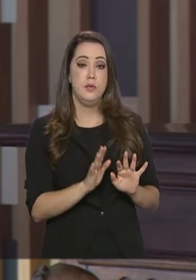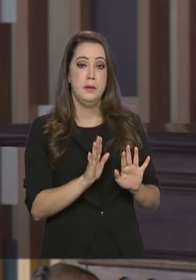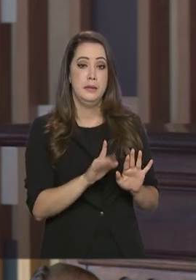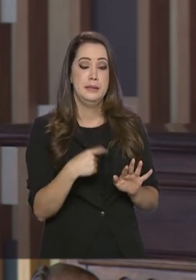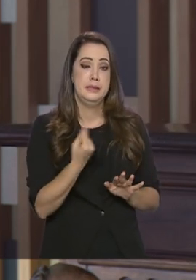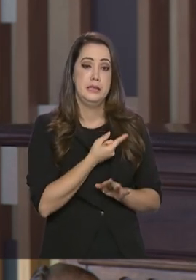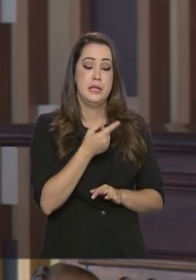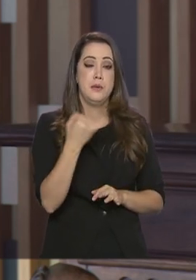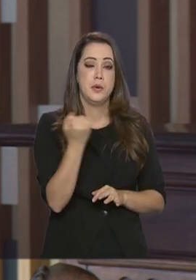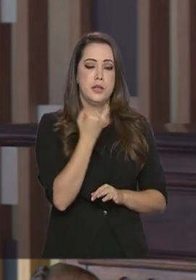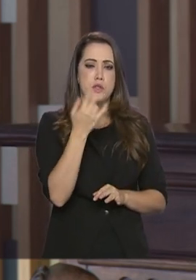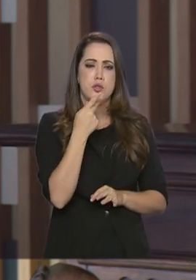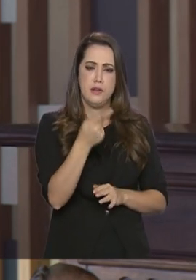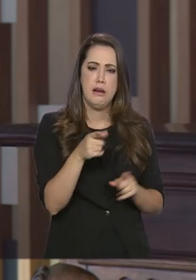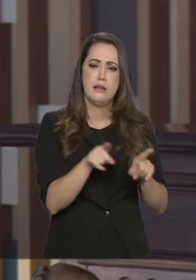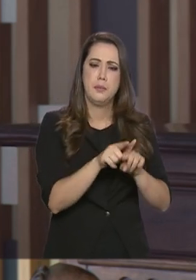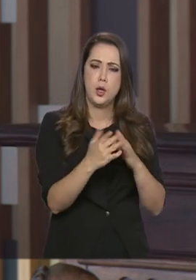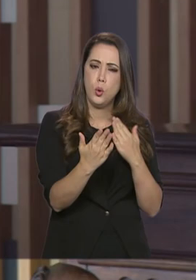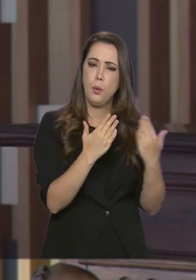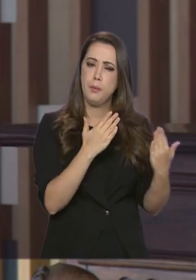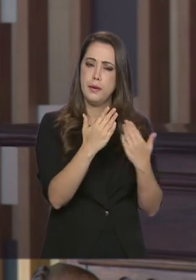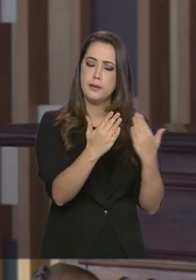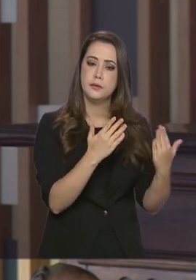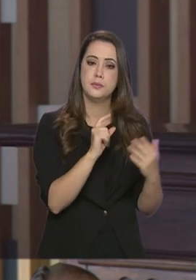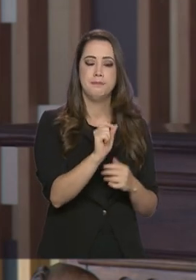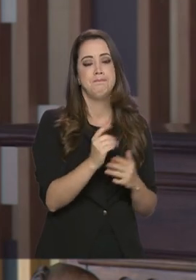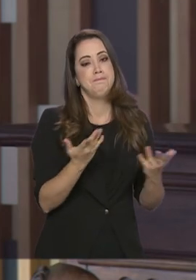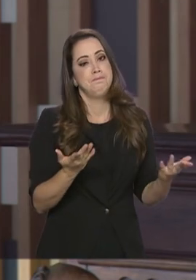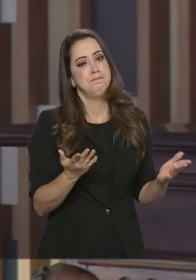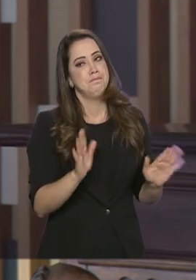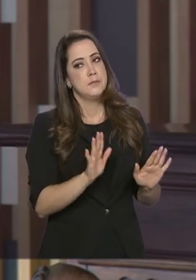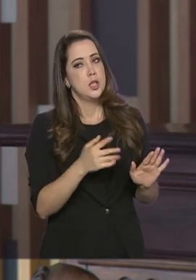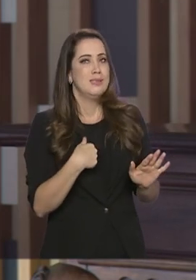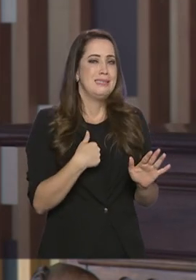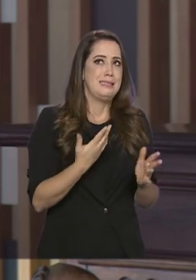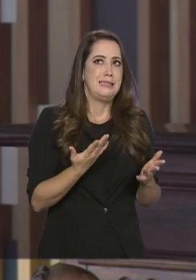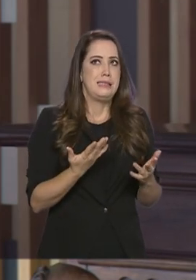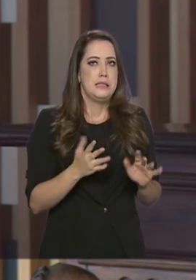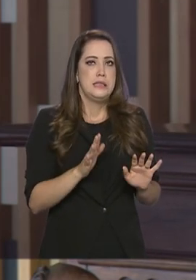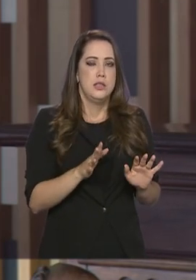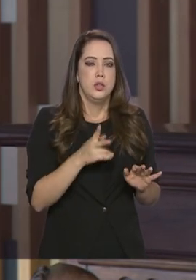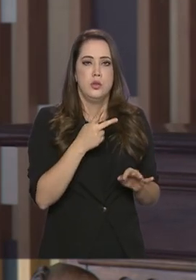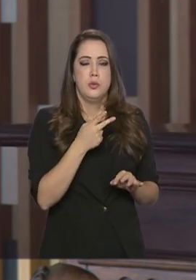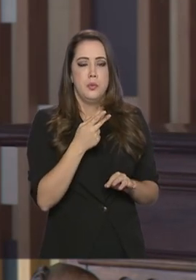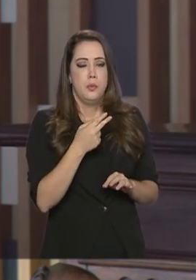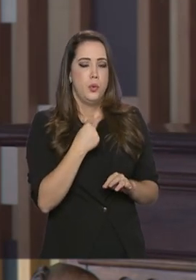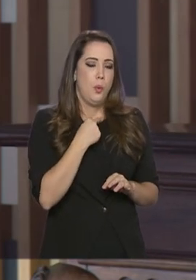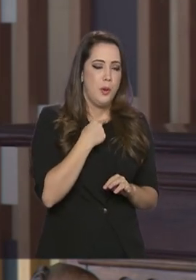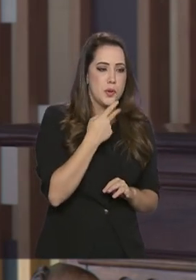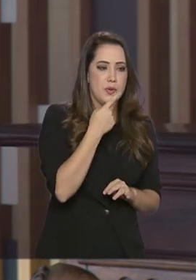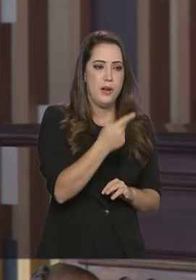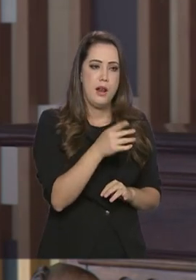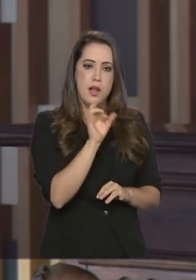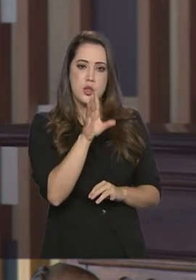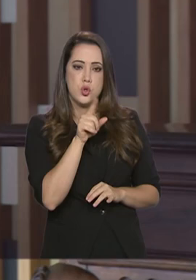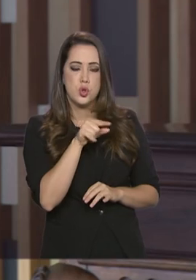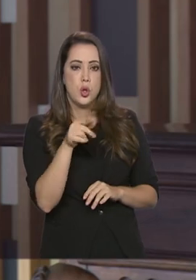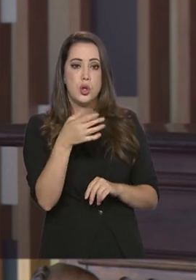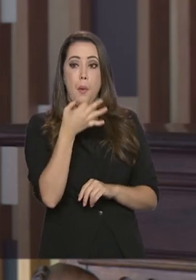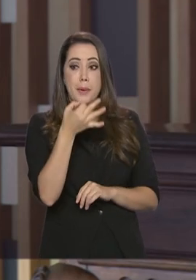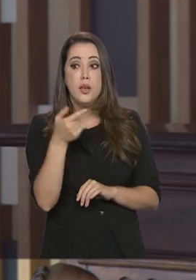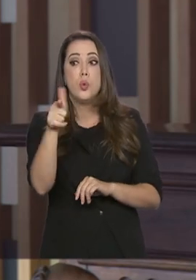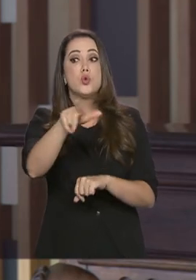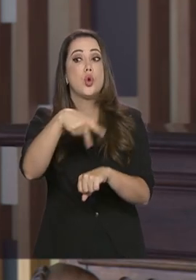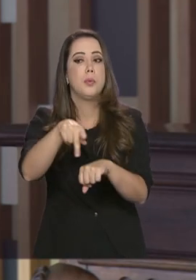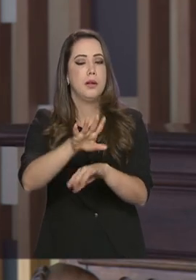Eu acho que é interessante também comparar... Claro, não me cabe falar do ponto de vista chinês ou de outros países,